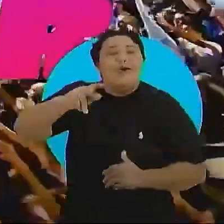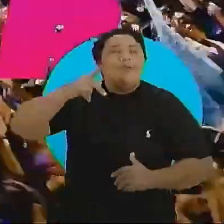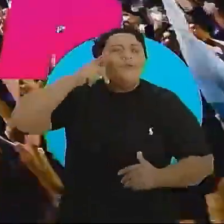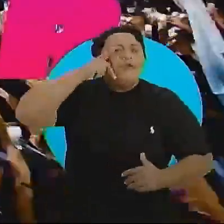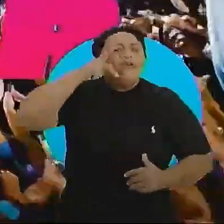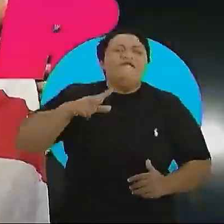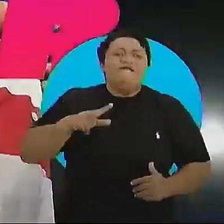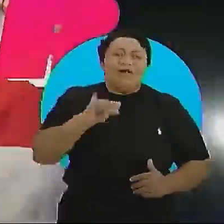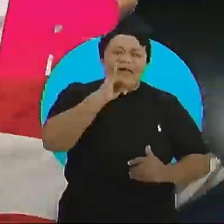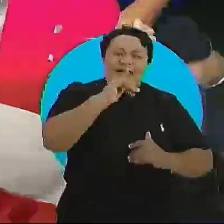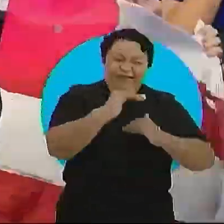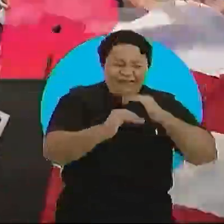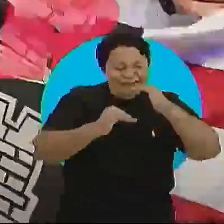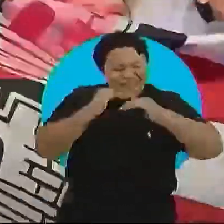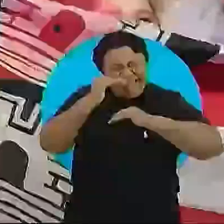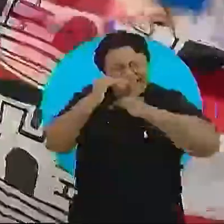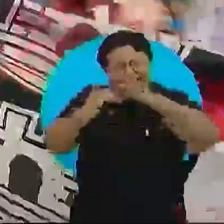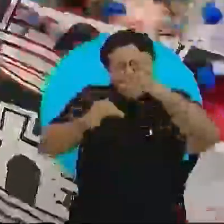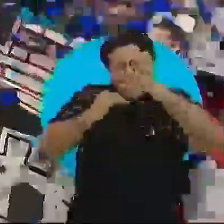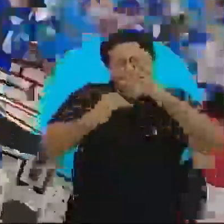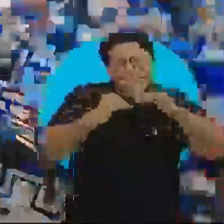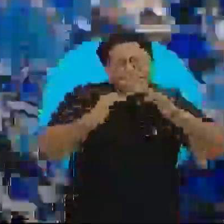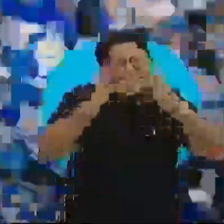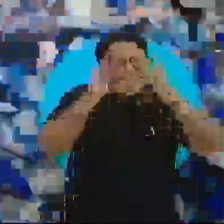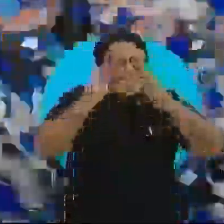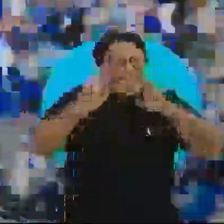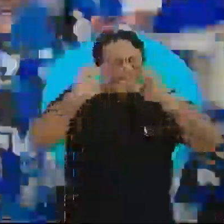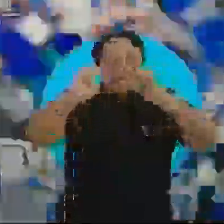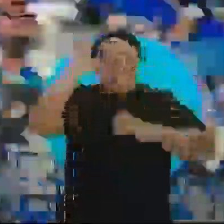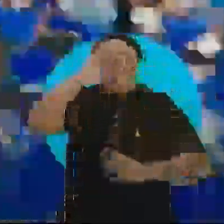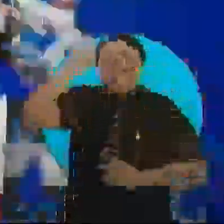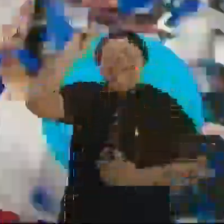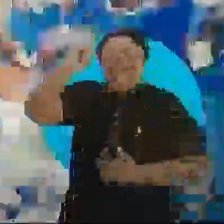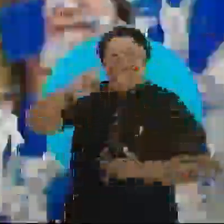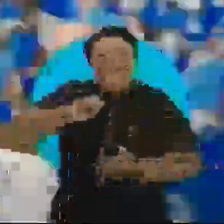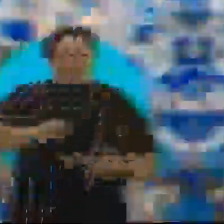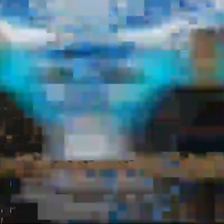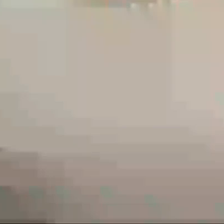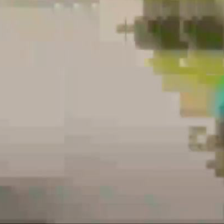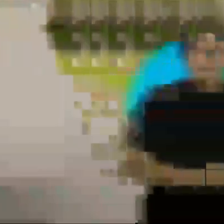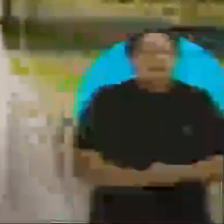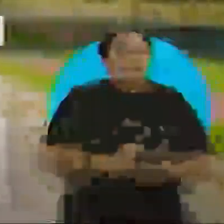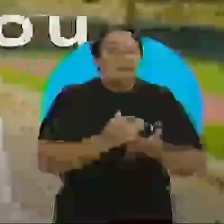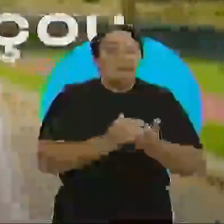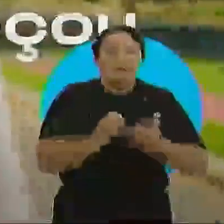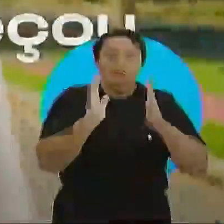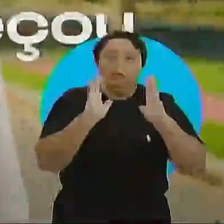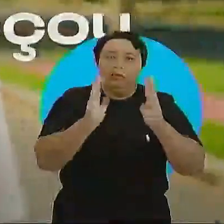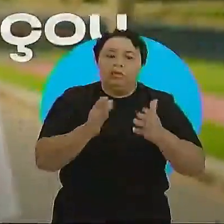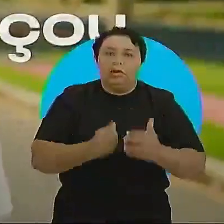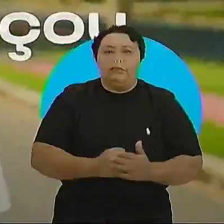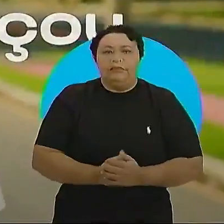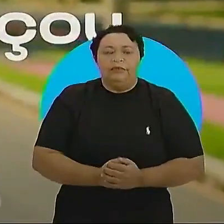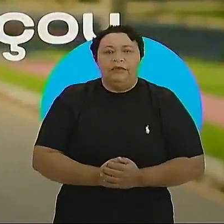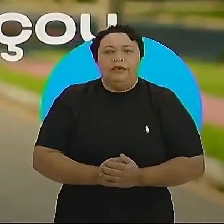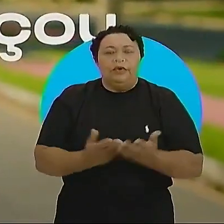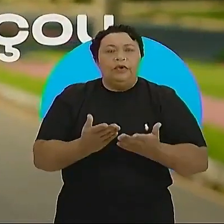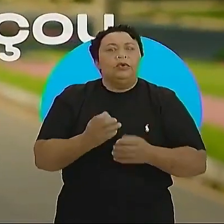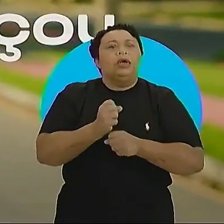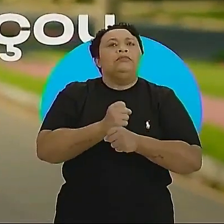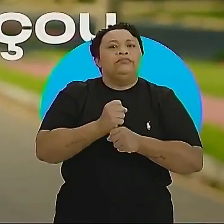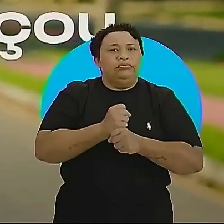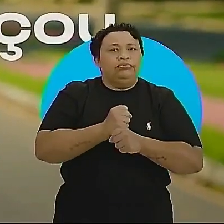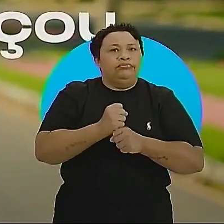João Pessoa vai avançar com fé em Deus. A campanha começou. E quero